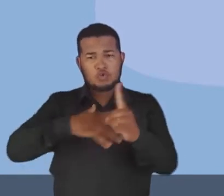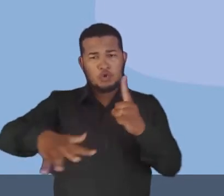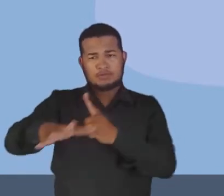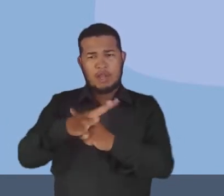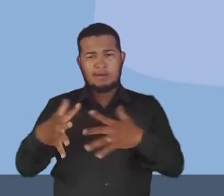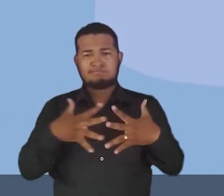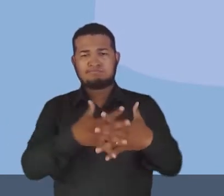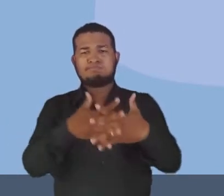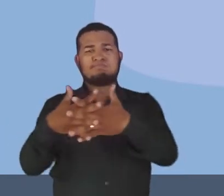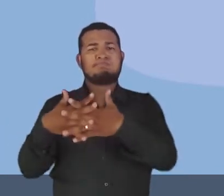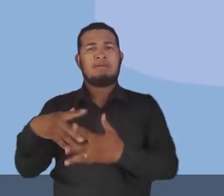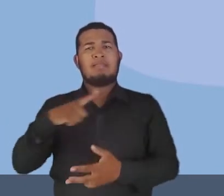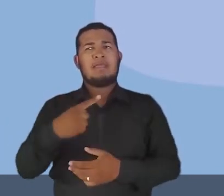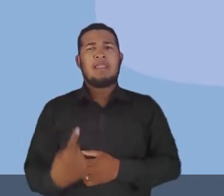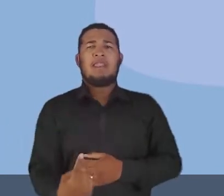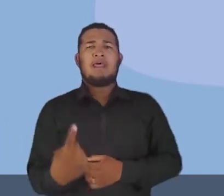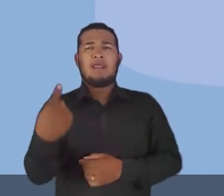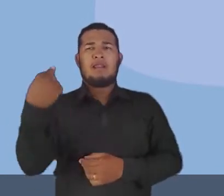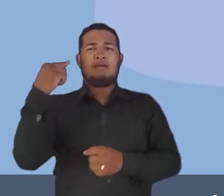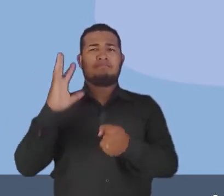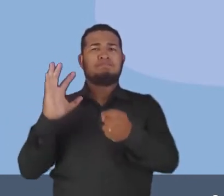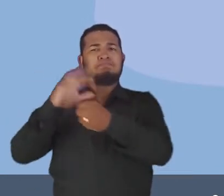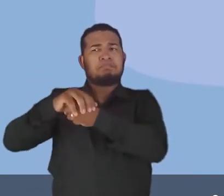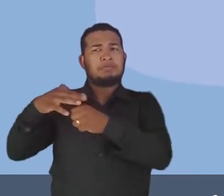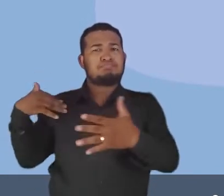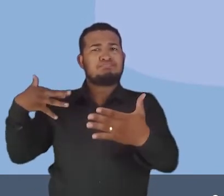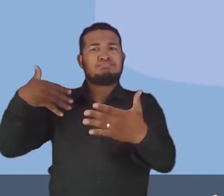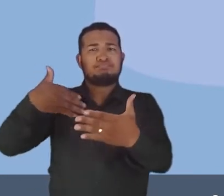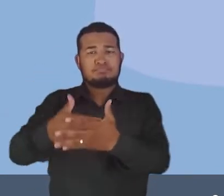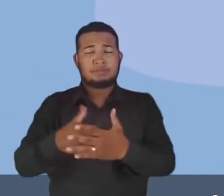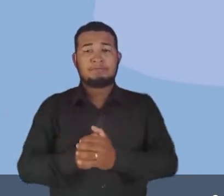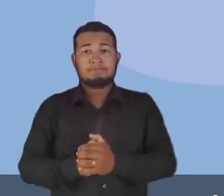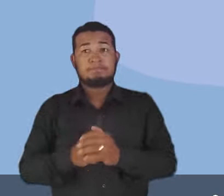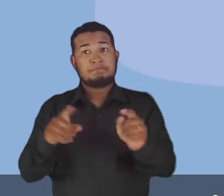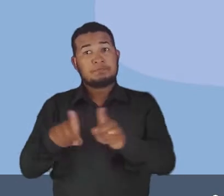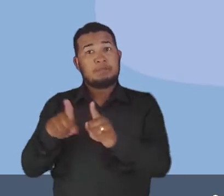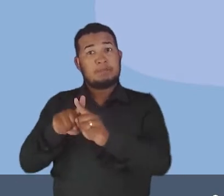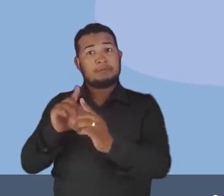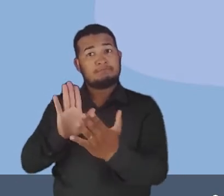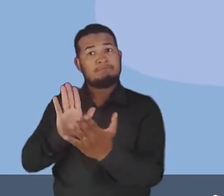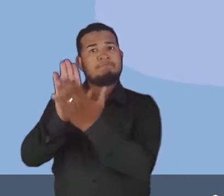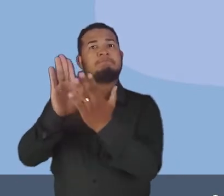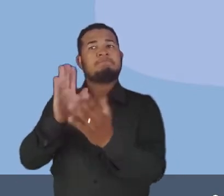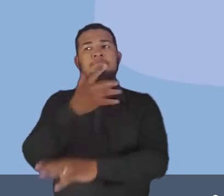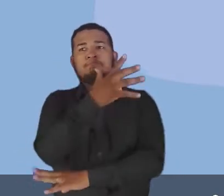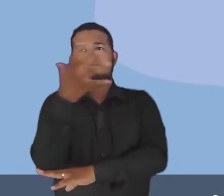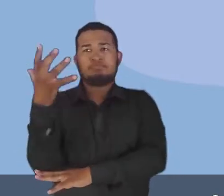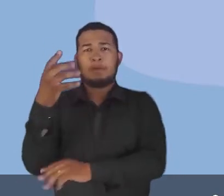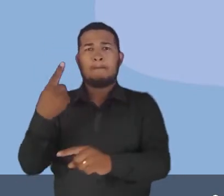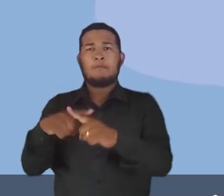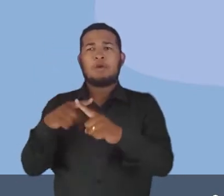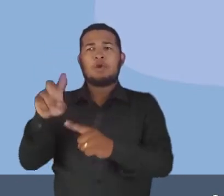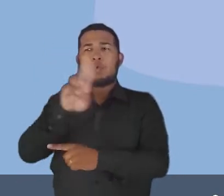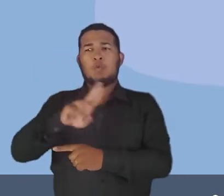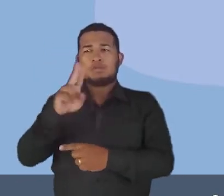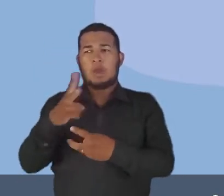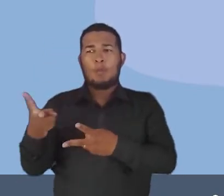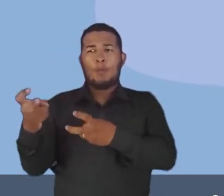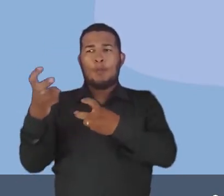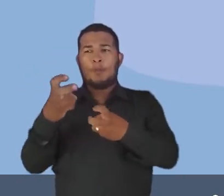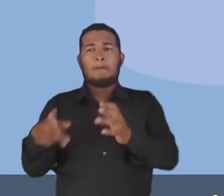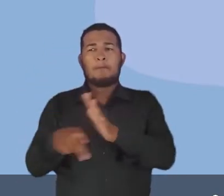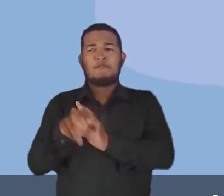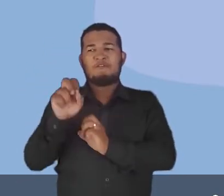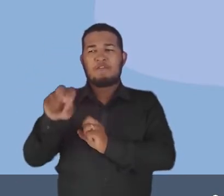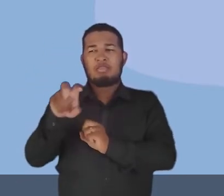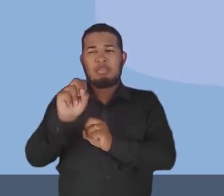persistem desde o período da colonização. E os impactos ambientais promovidos pelo uso indiscriminado de defensivos